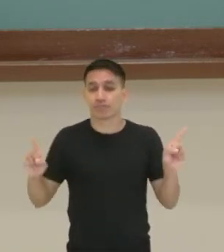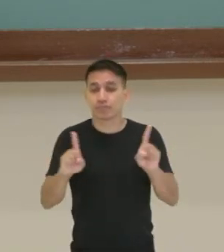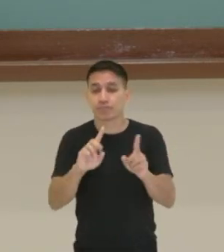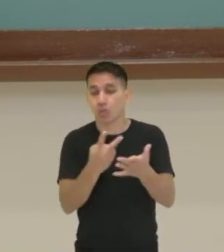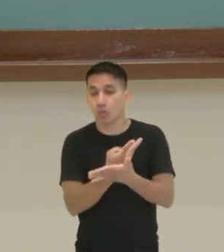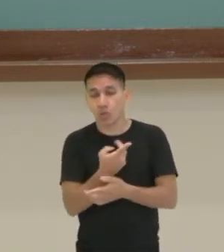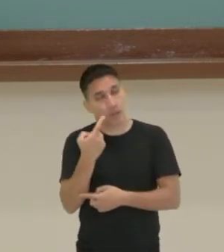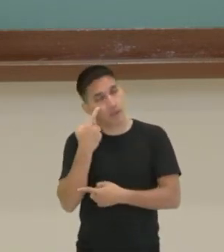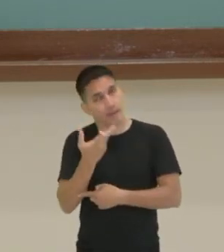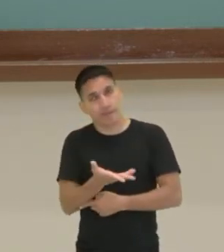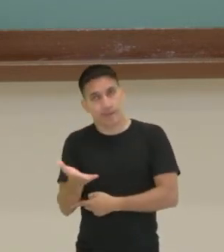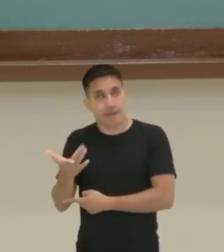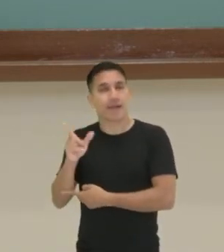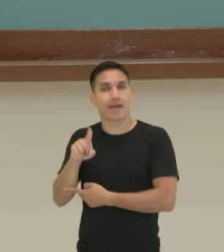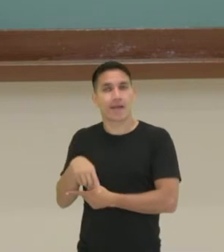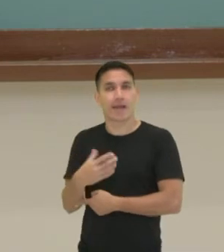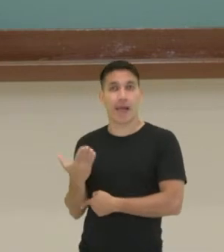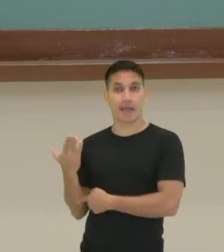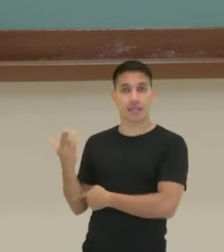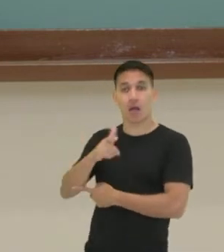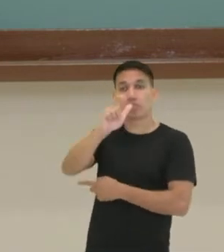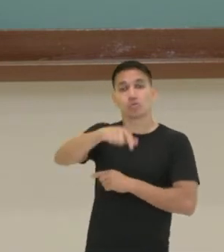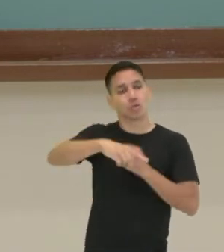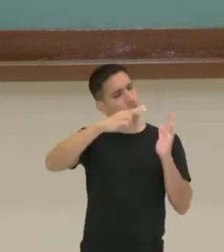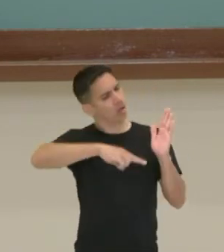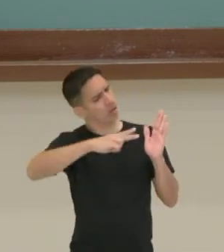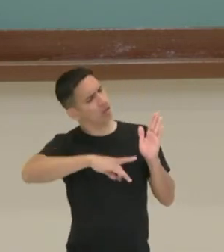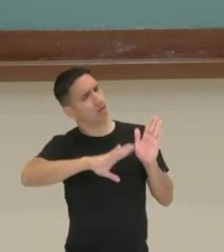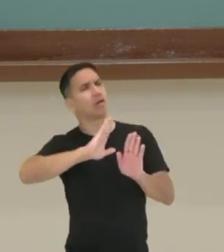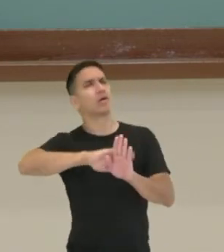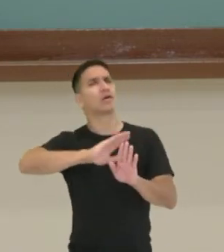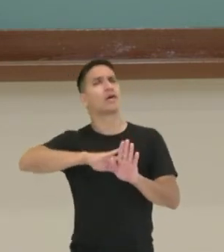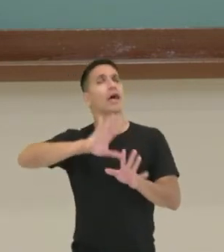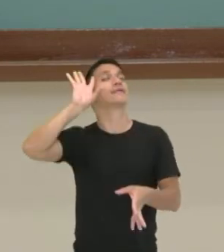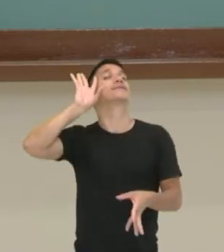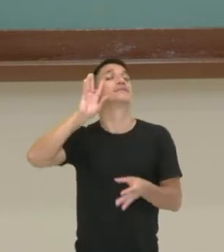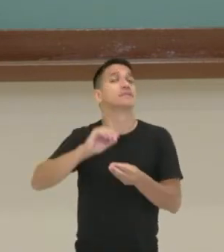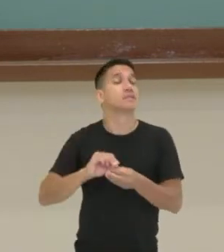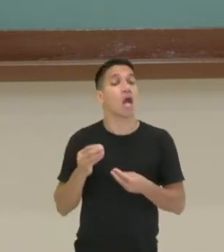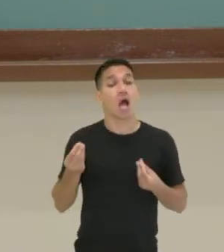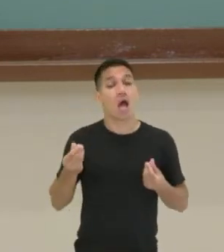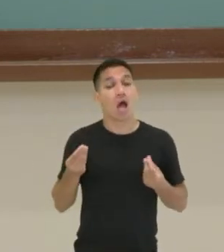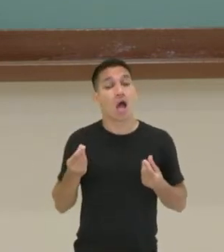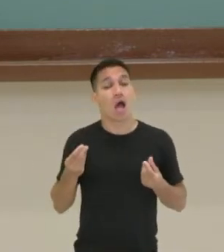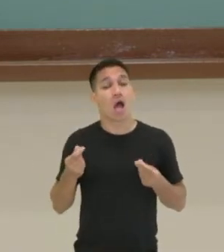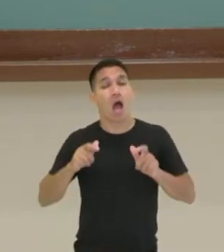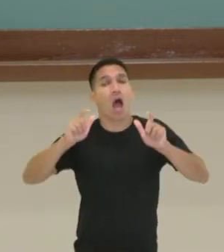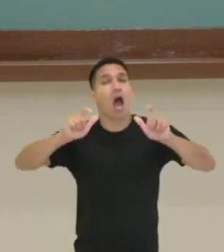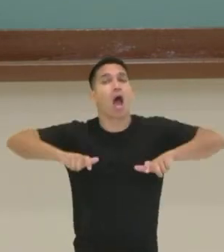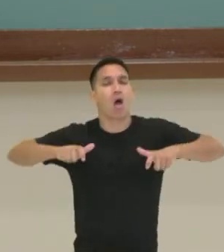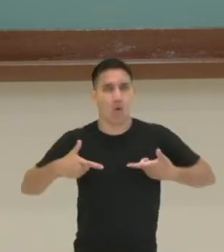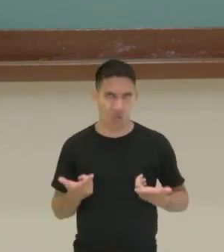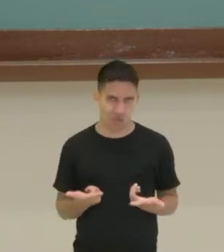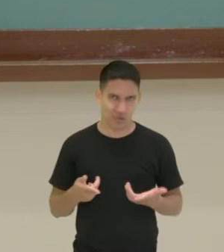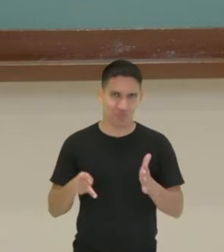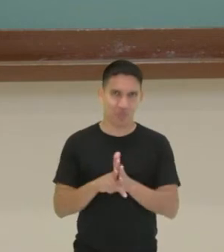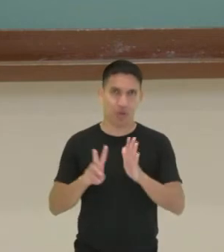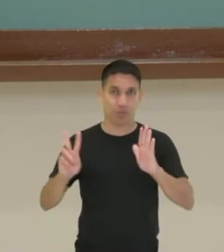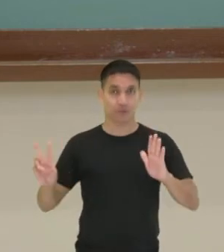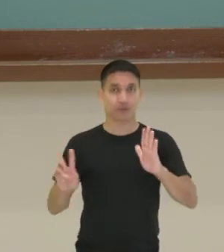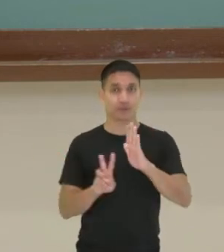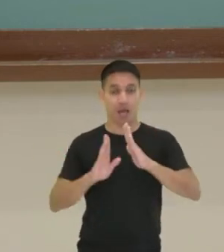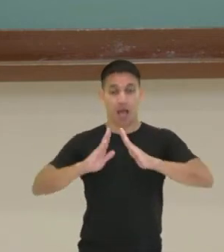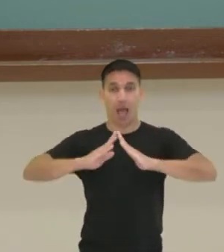acontecem. Nesse caso, o leitor pode fazer uma inferência, pode deduzir que estão acontecendo ali as coisas dentro da